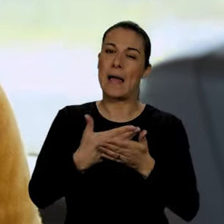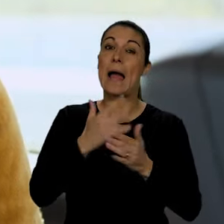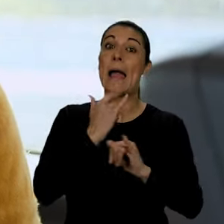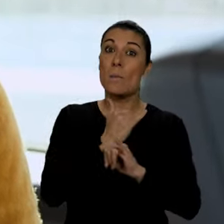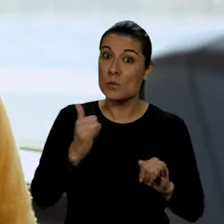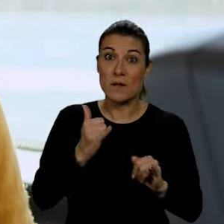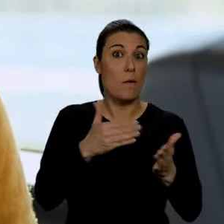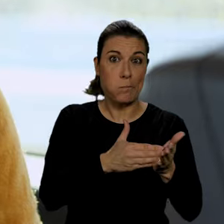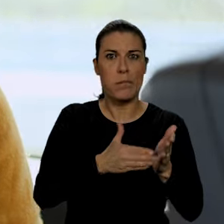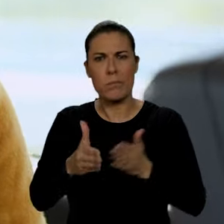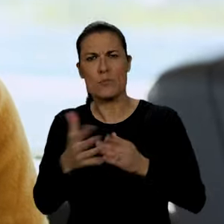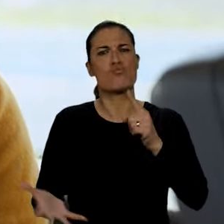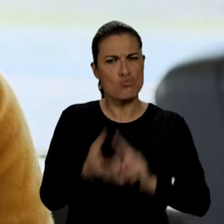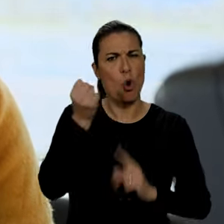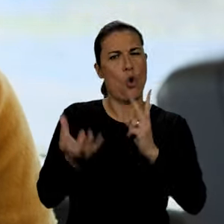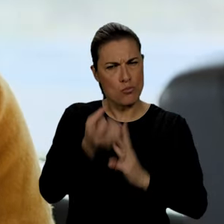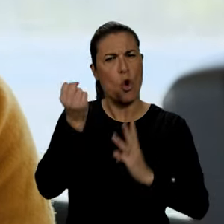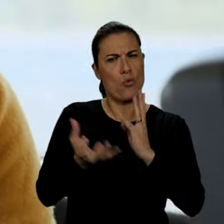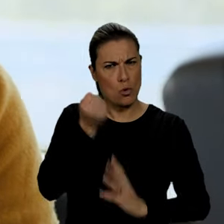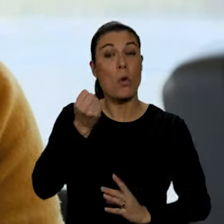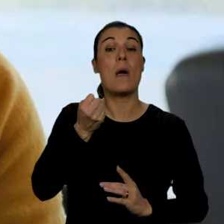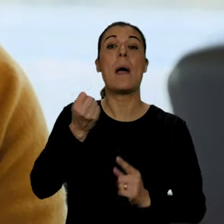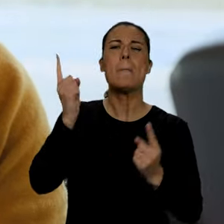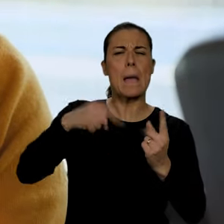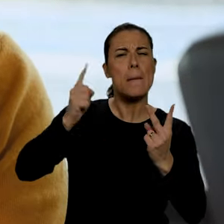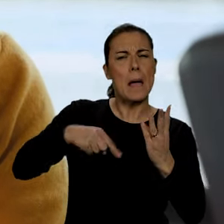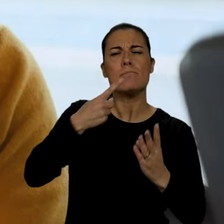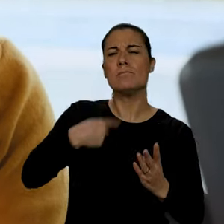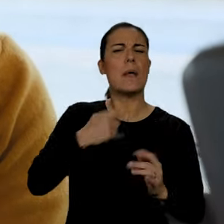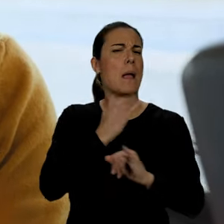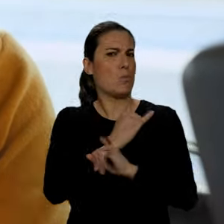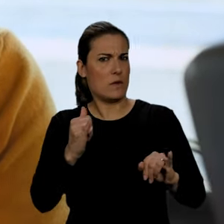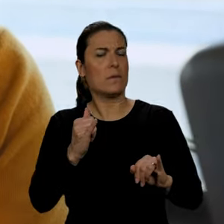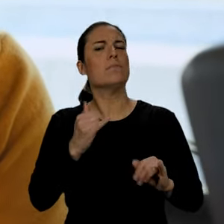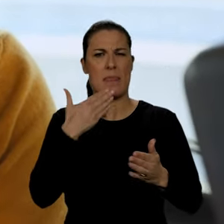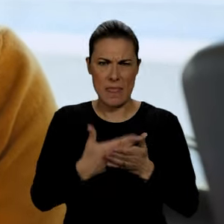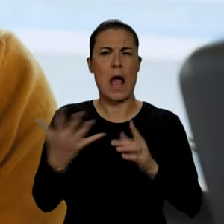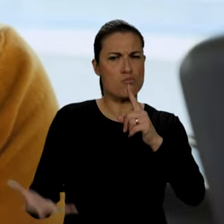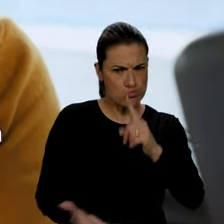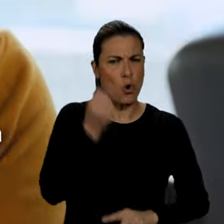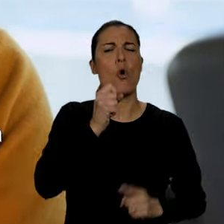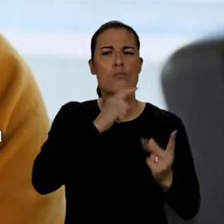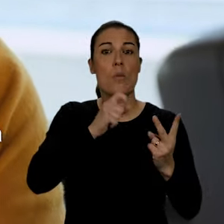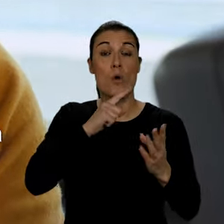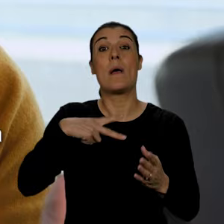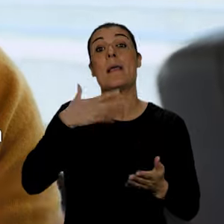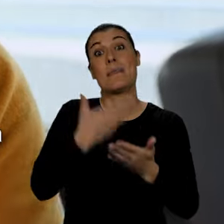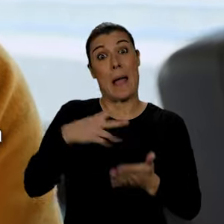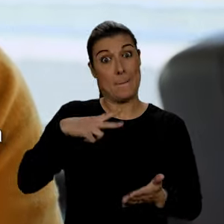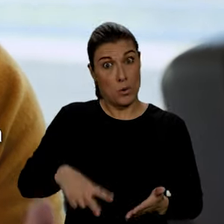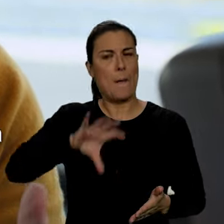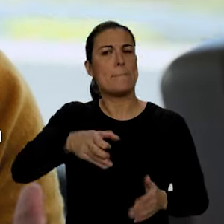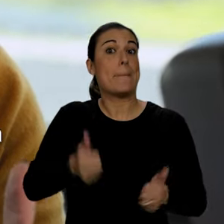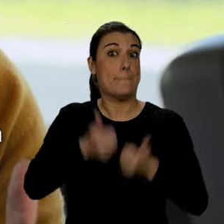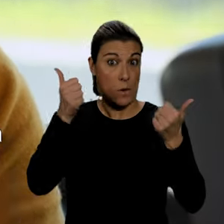Uma e outra vez nos disseram que era impossível, foi possível e o país ficou sempre melhor. É por isso que queremos, nesta